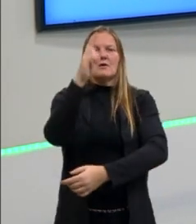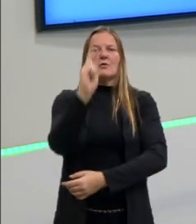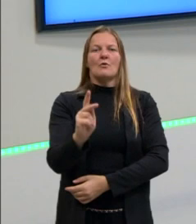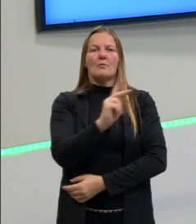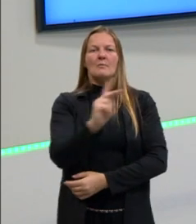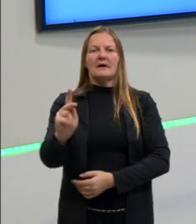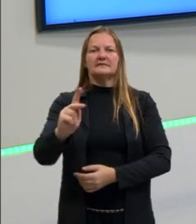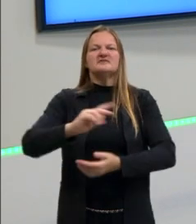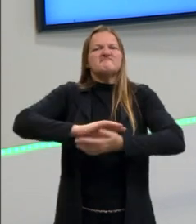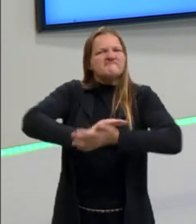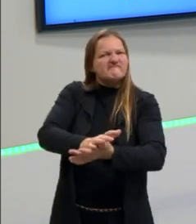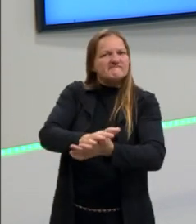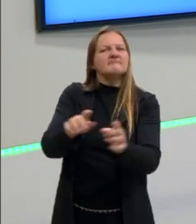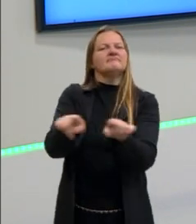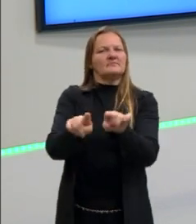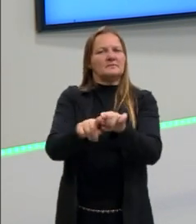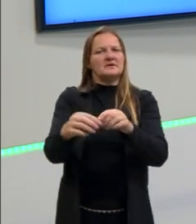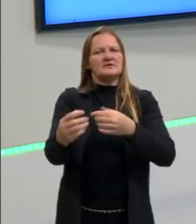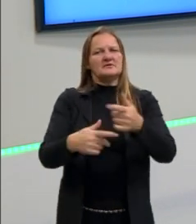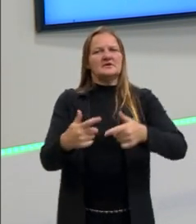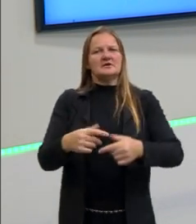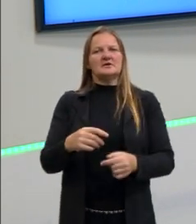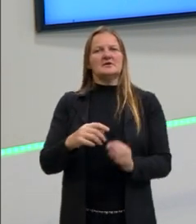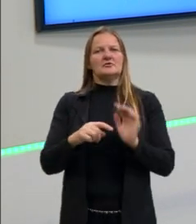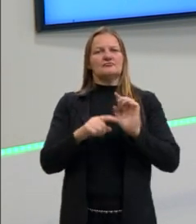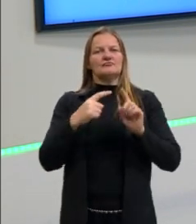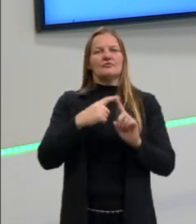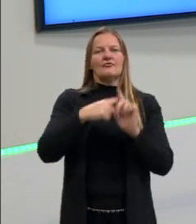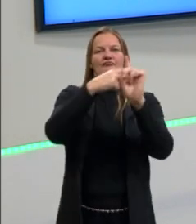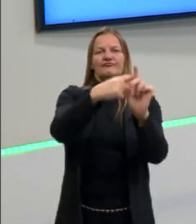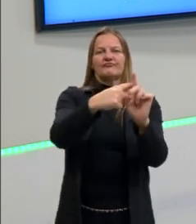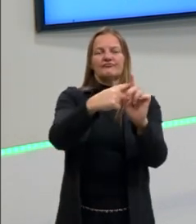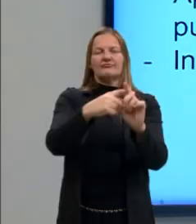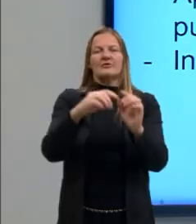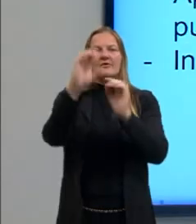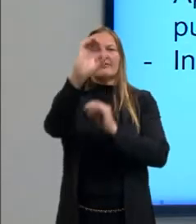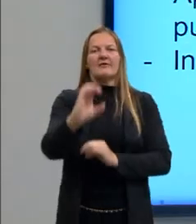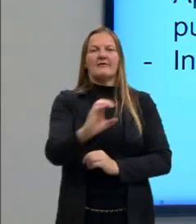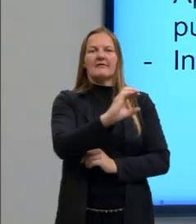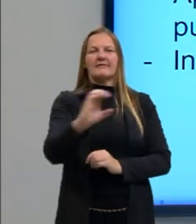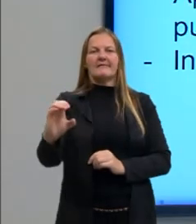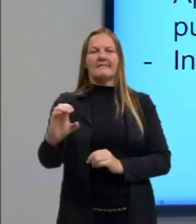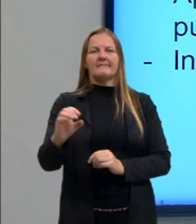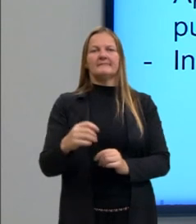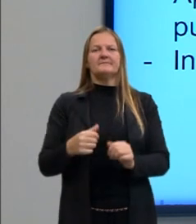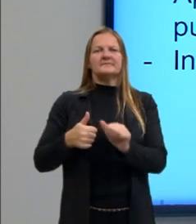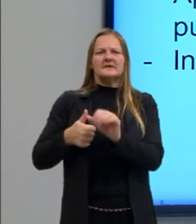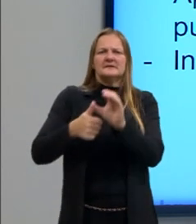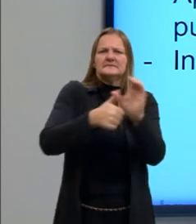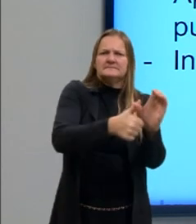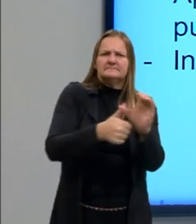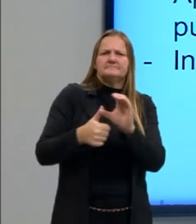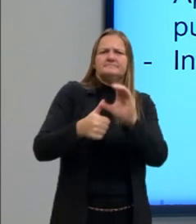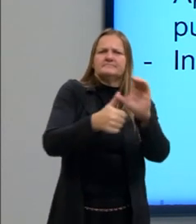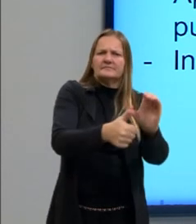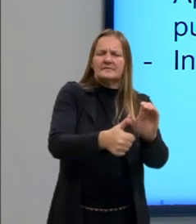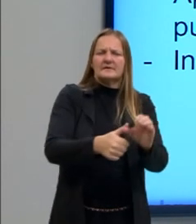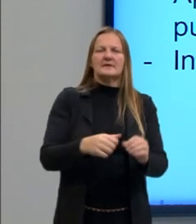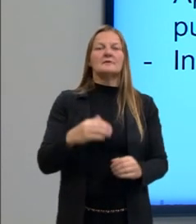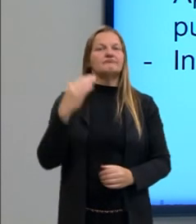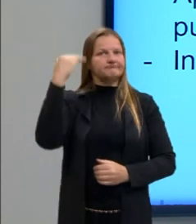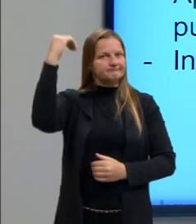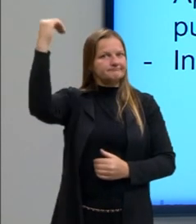população. Então, por isso, eles viraram mártires para a Igreja Católica. Mas essa cristianização, ela é bem